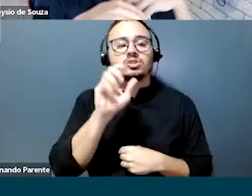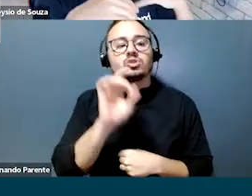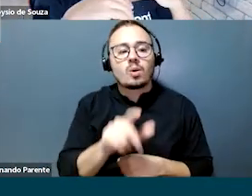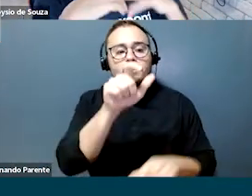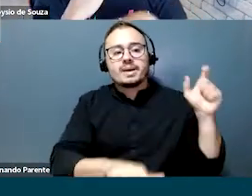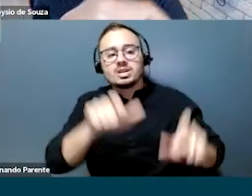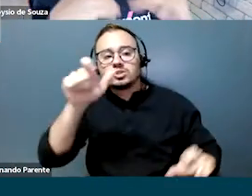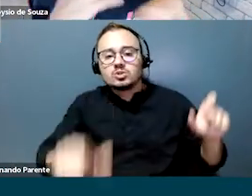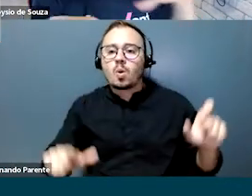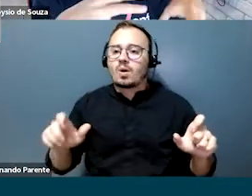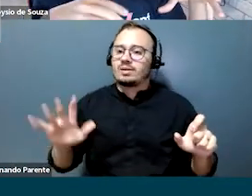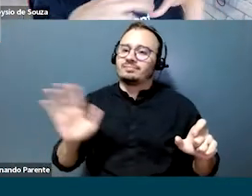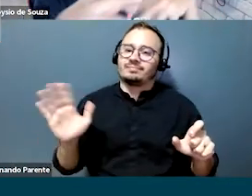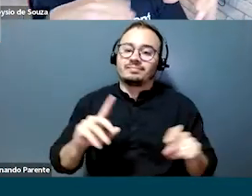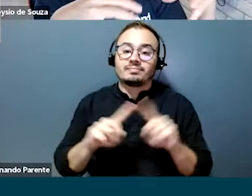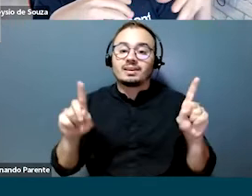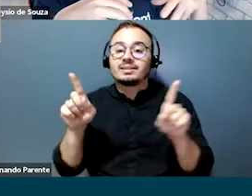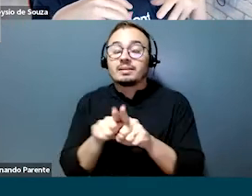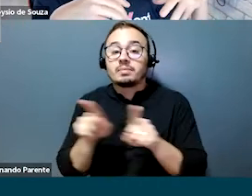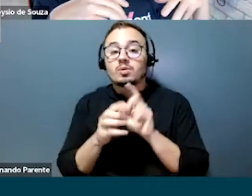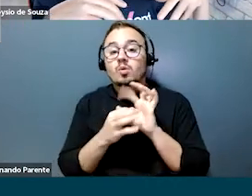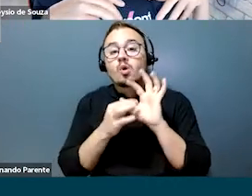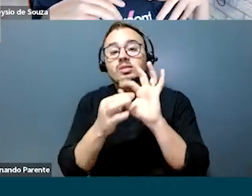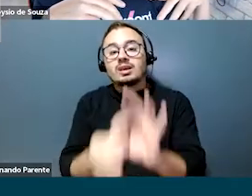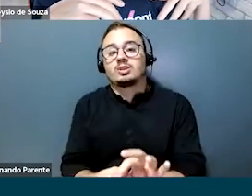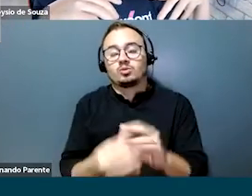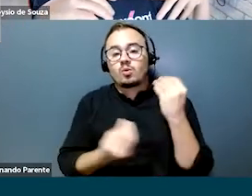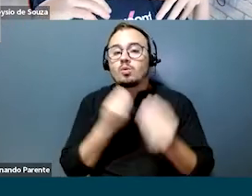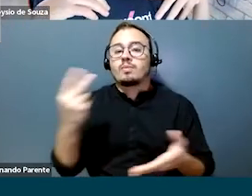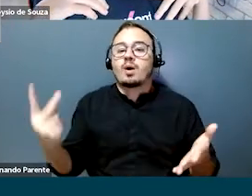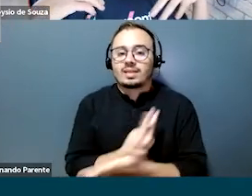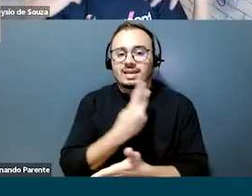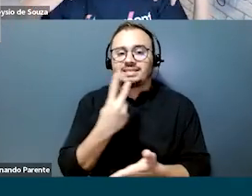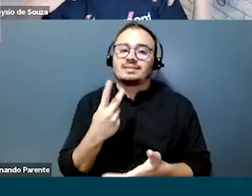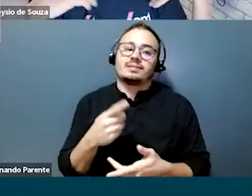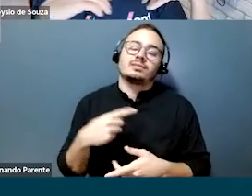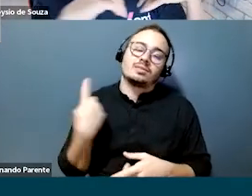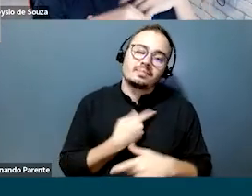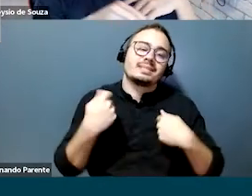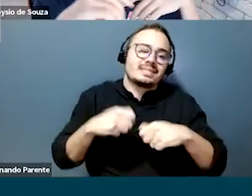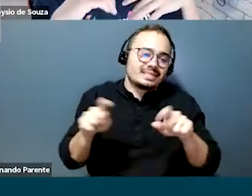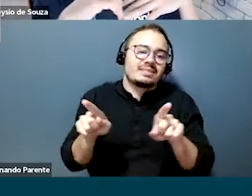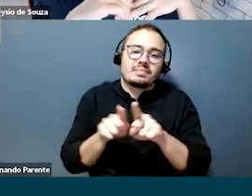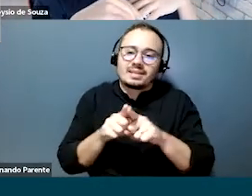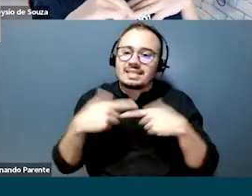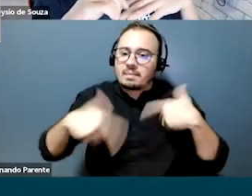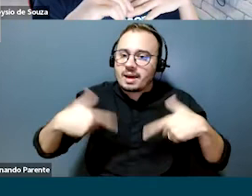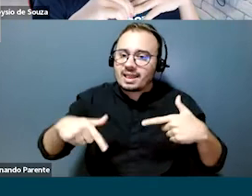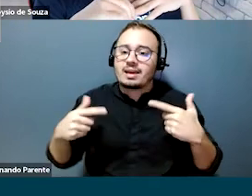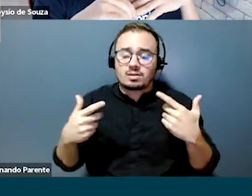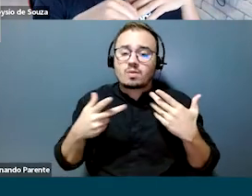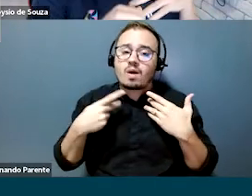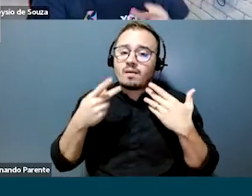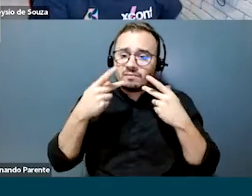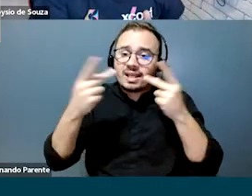relações, mas também os contextos onde isso tudo ocorre. E aí é preciso fazer tudo isso com muita transparência, muito respeito,